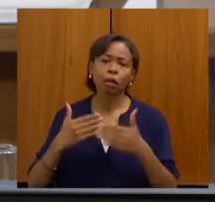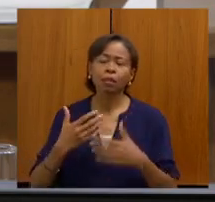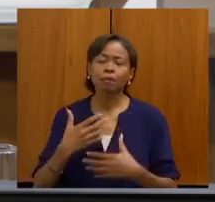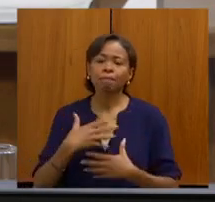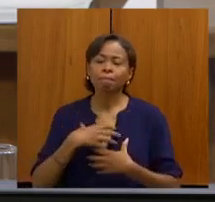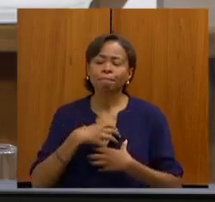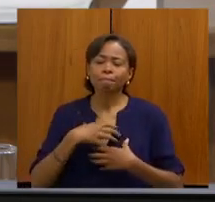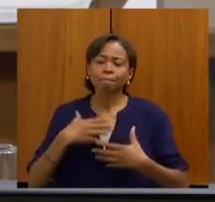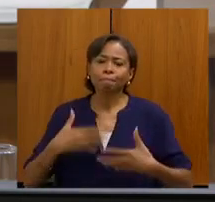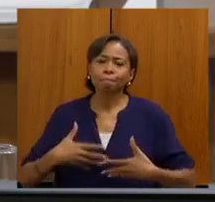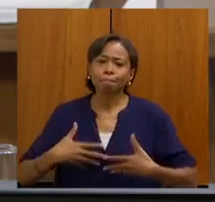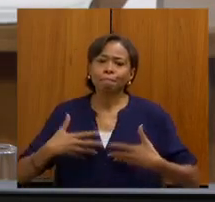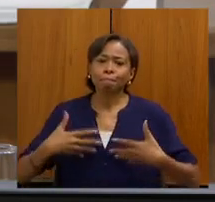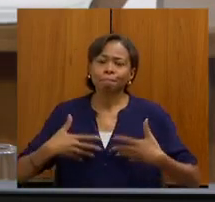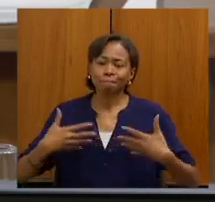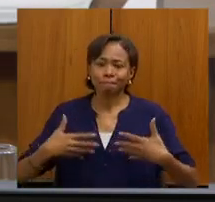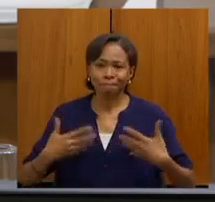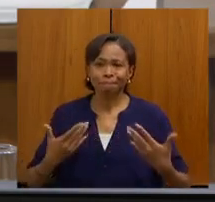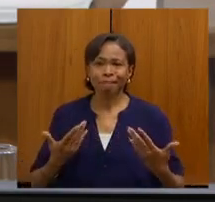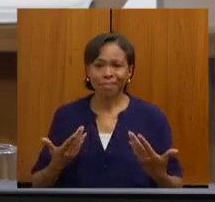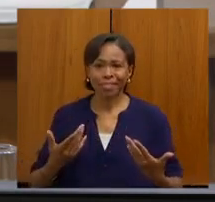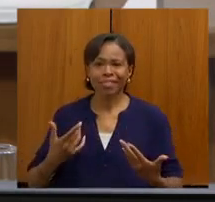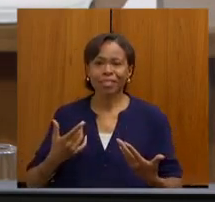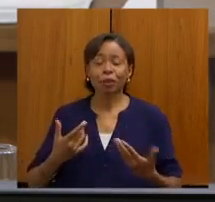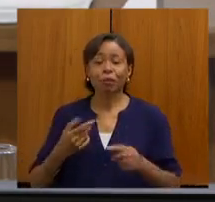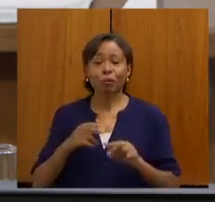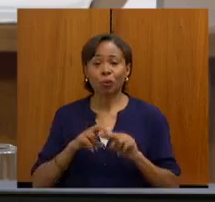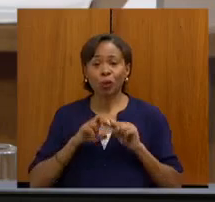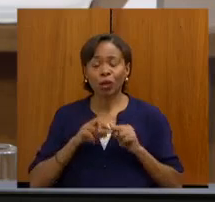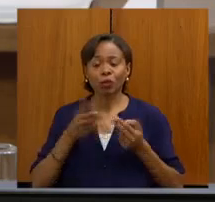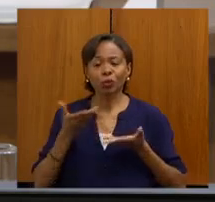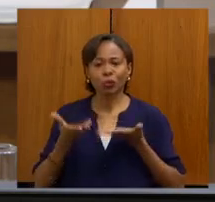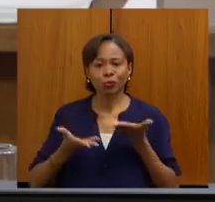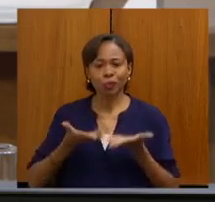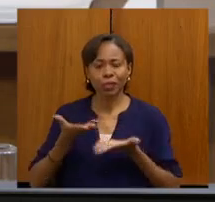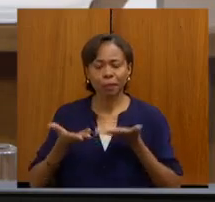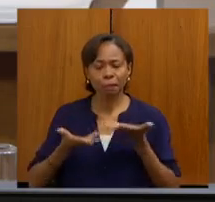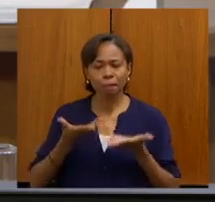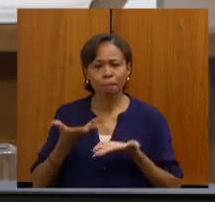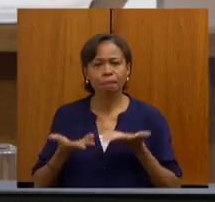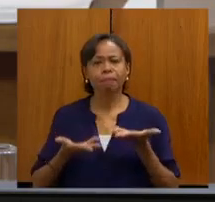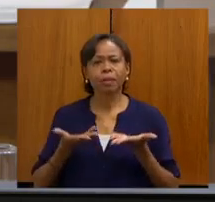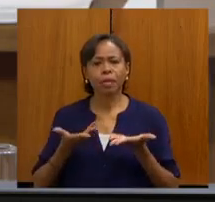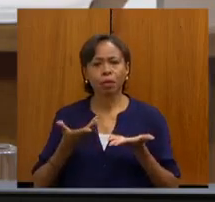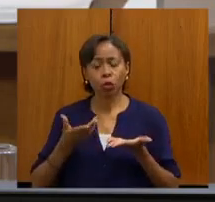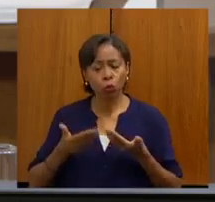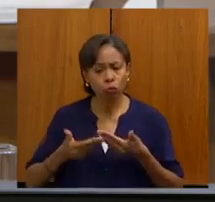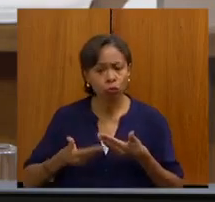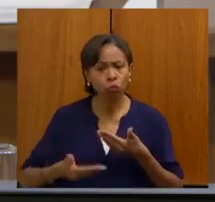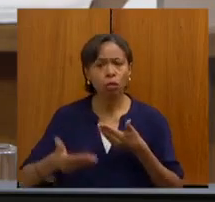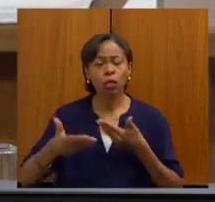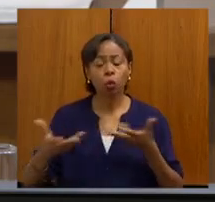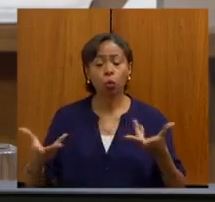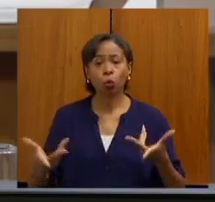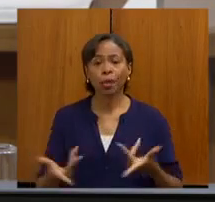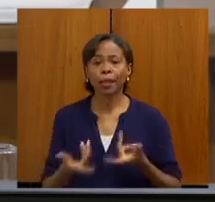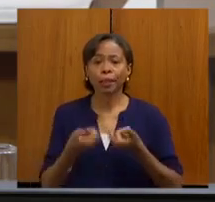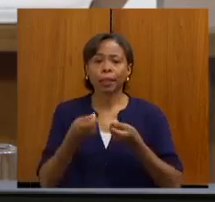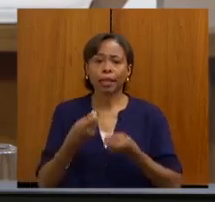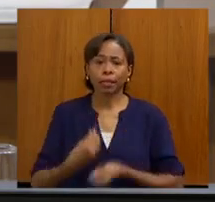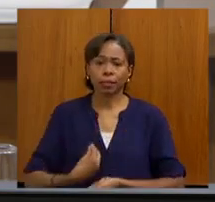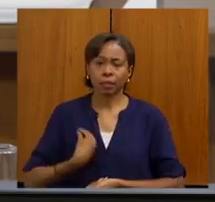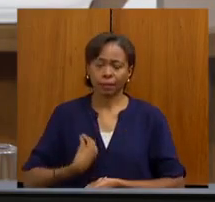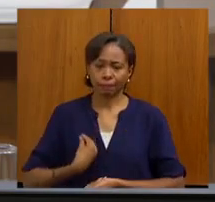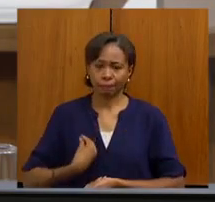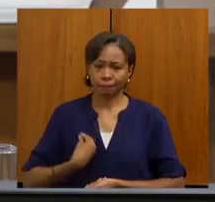satisfeitos enquanto pessoas públicas pelo atendimento, pelo que realmente pode acontecer. É a qualidade de vida chegando para o